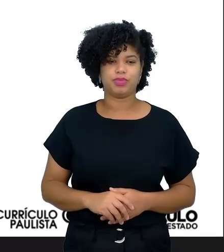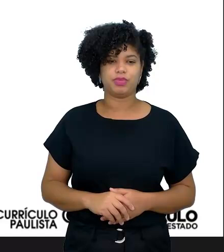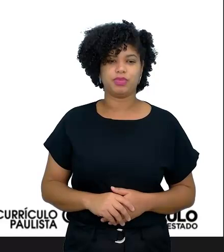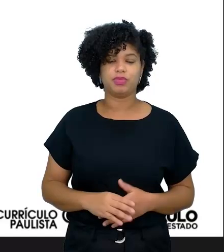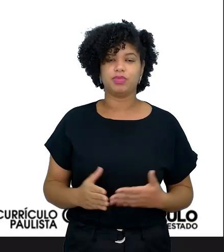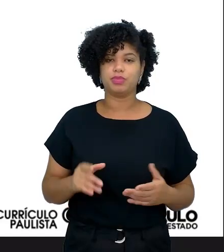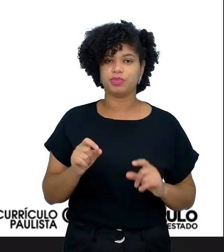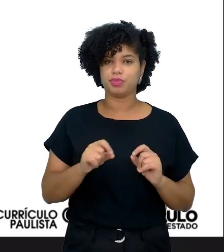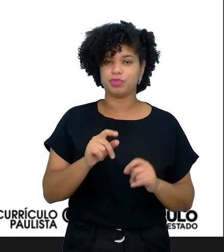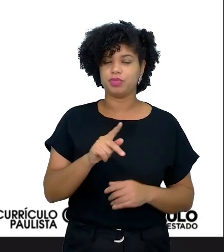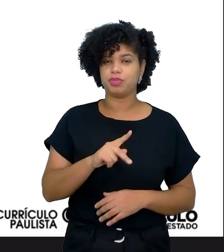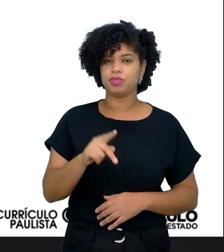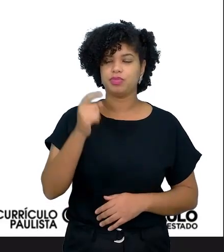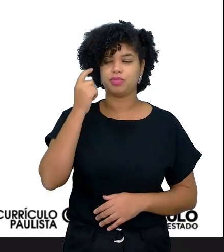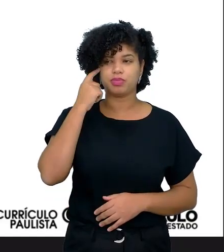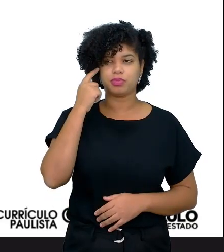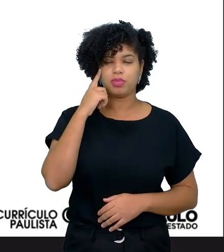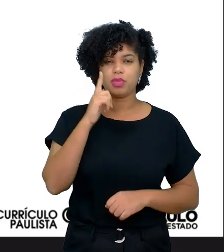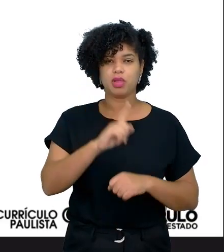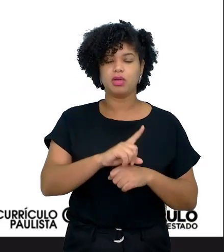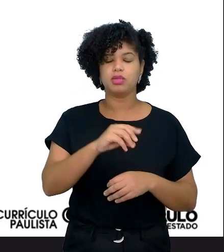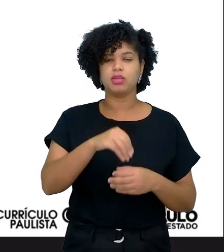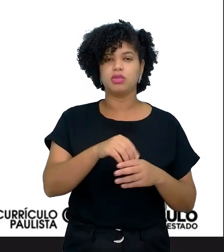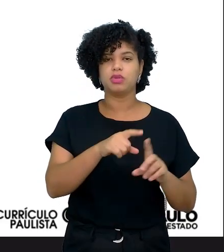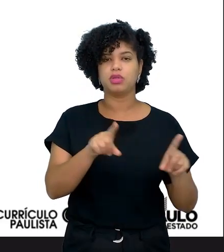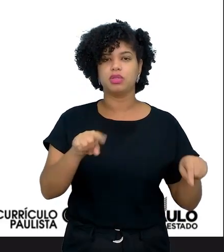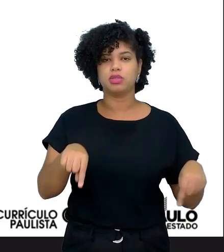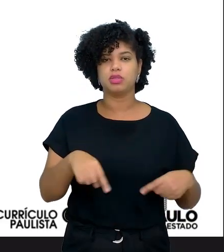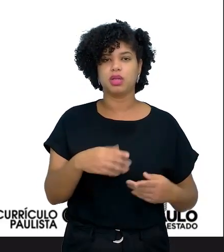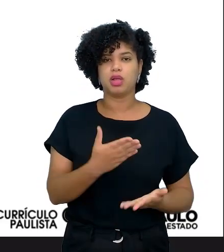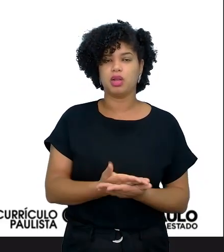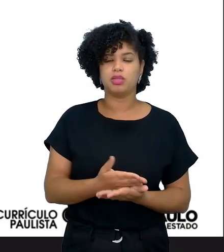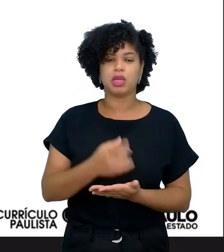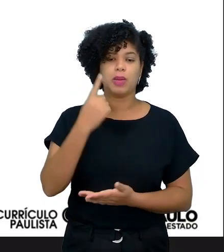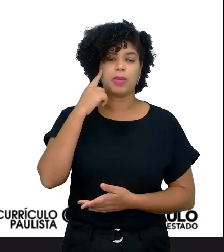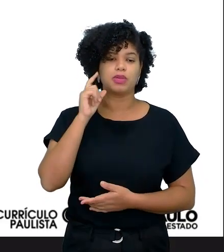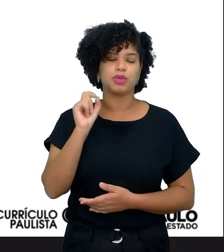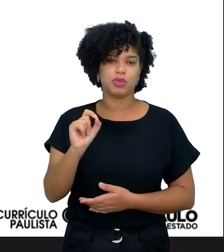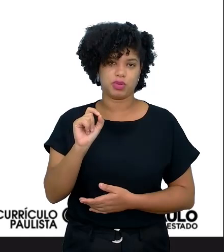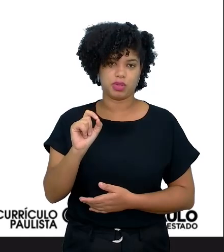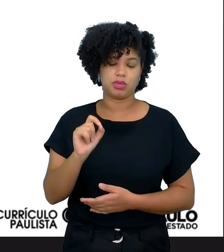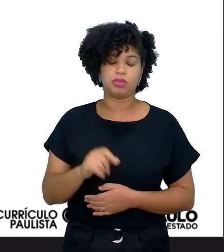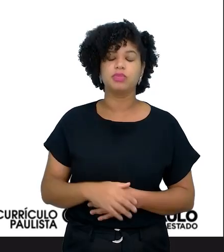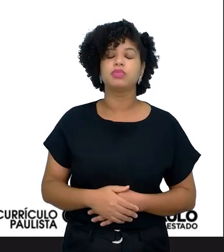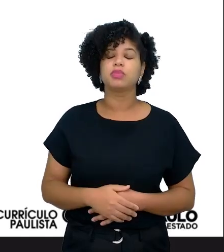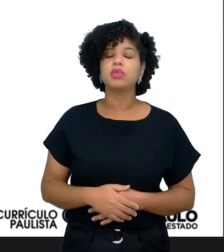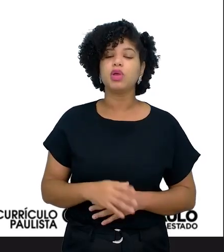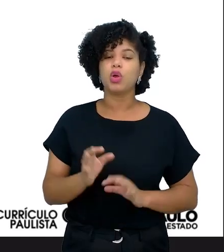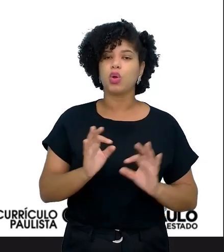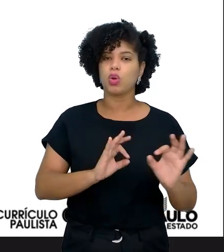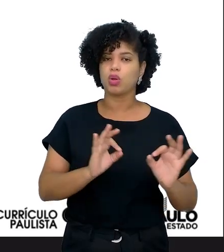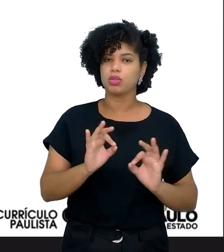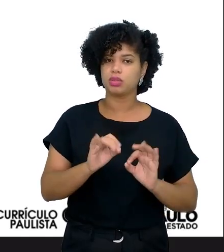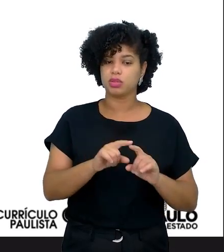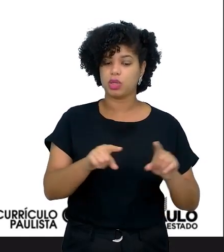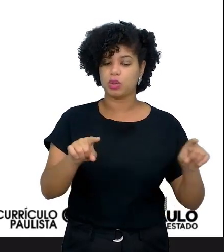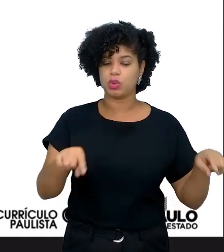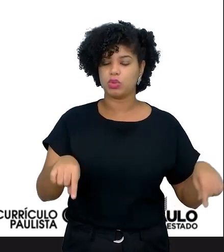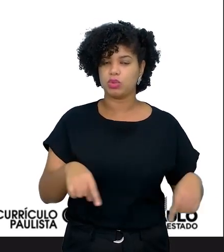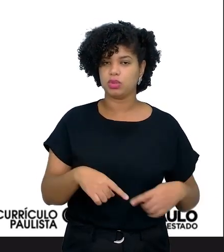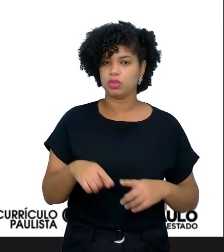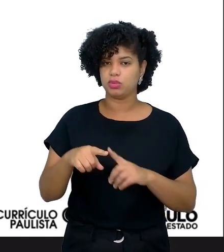o professor tem que pensar nessa gestão em sala de aula. Então, de que maneira que a gente pensa? Primeiro, na organização dos espaços e dos